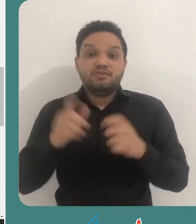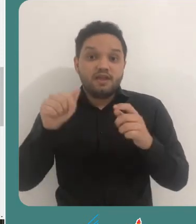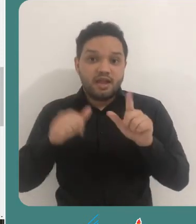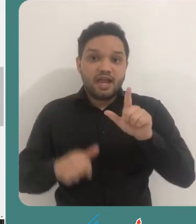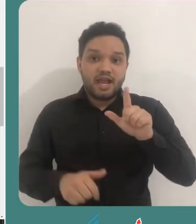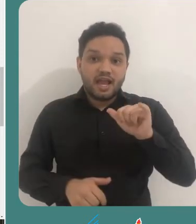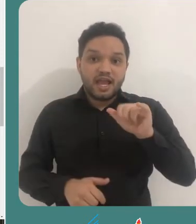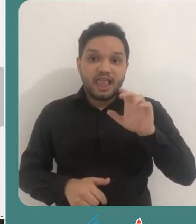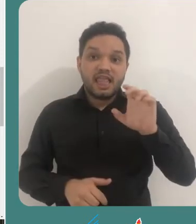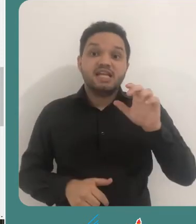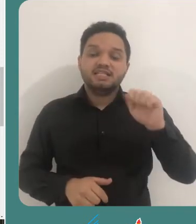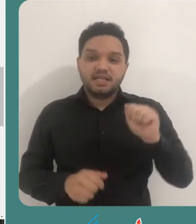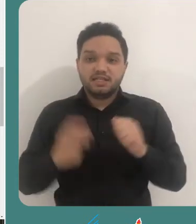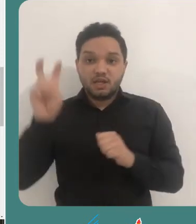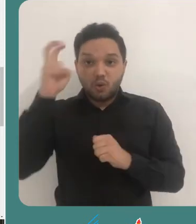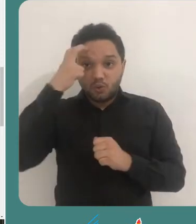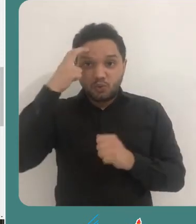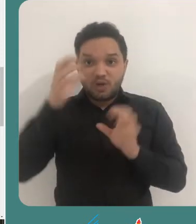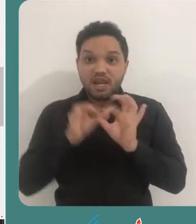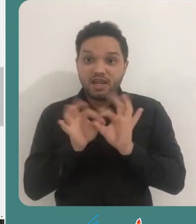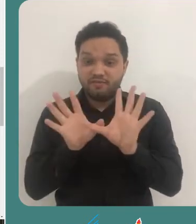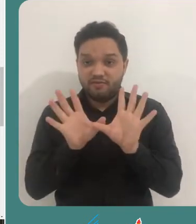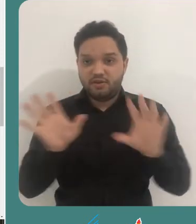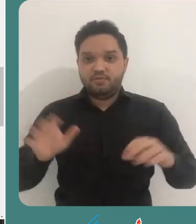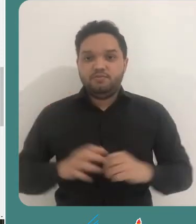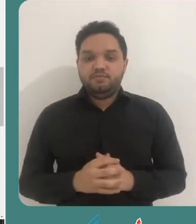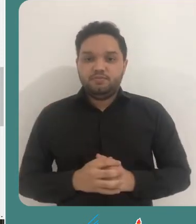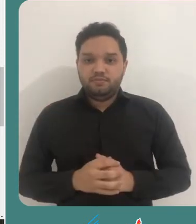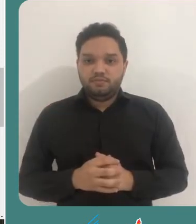acolhendo uma licença de cultura livre.